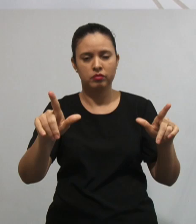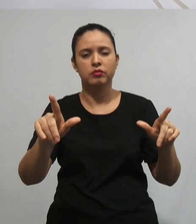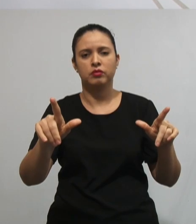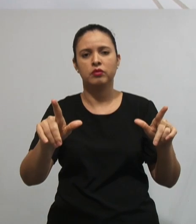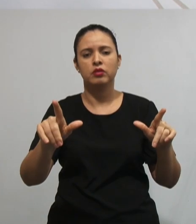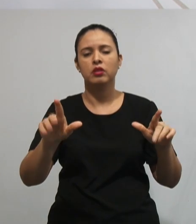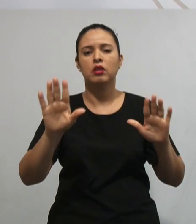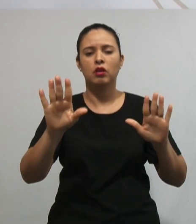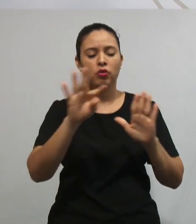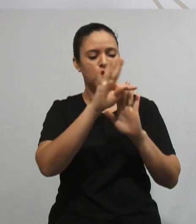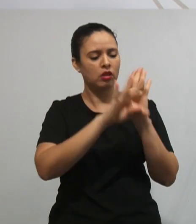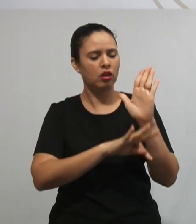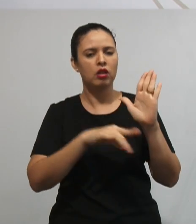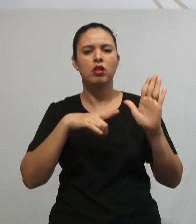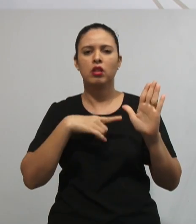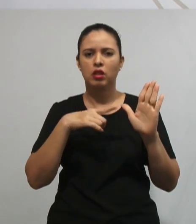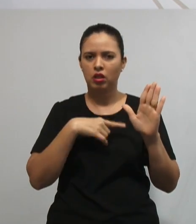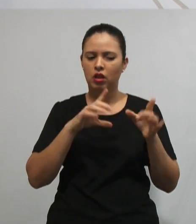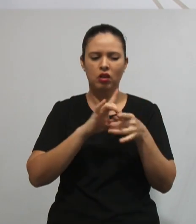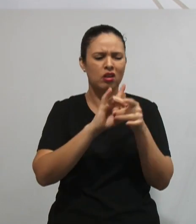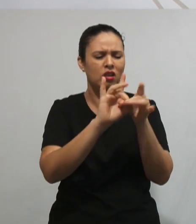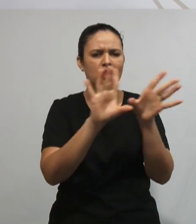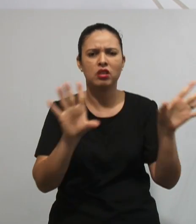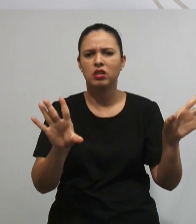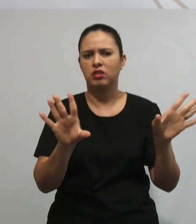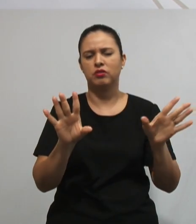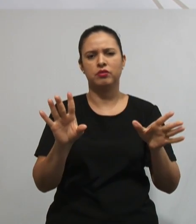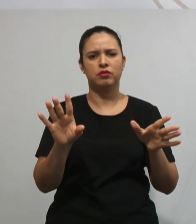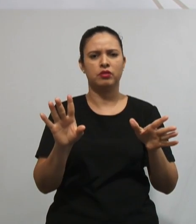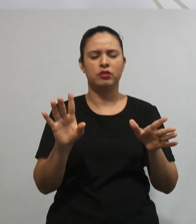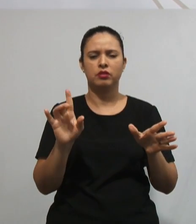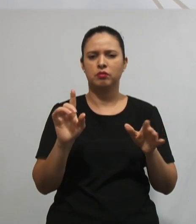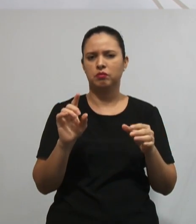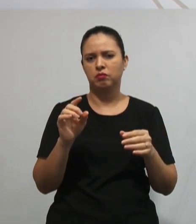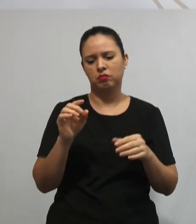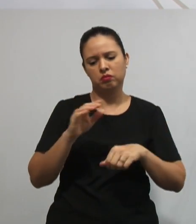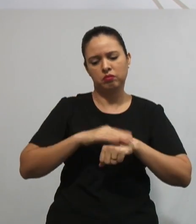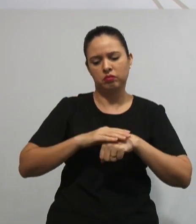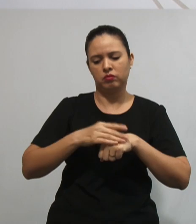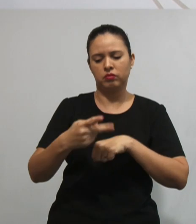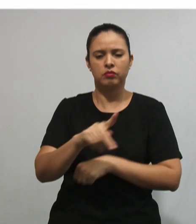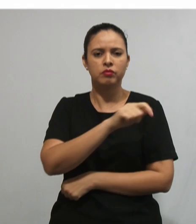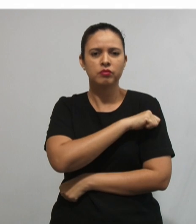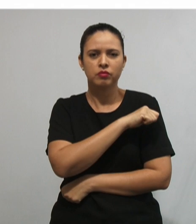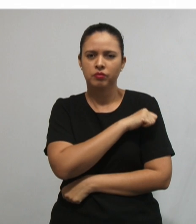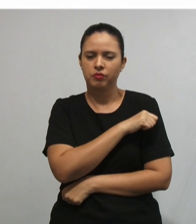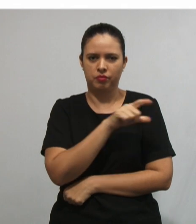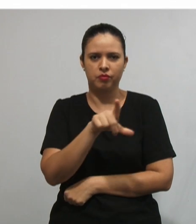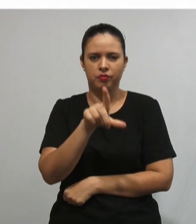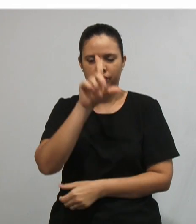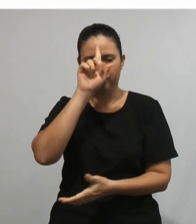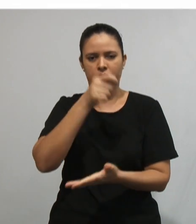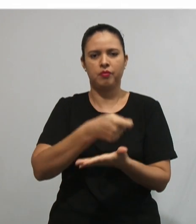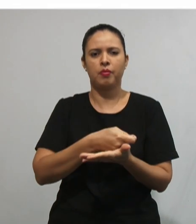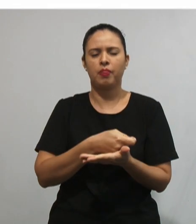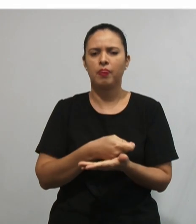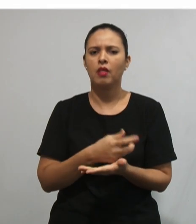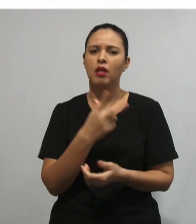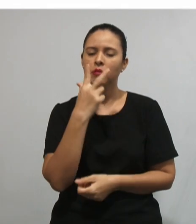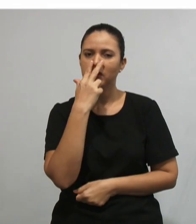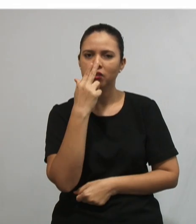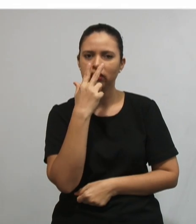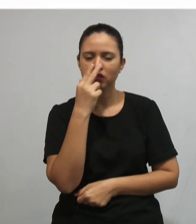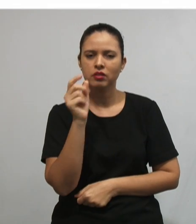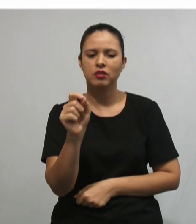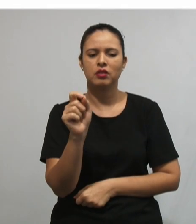né? Porque o texto tinha um formato livre, Um gênero livre, não é? Esse texto livre, Ele é muito parecido com